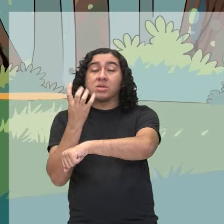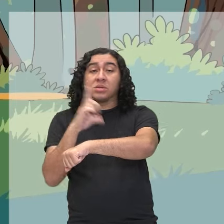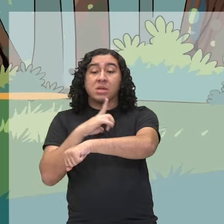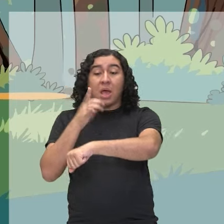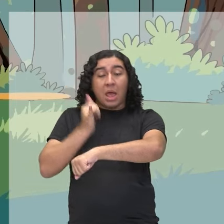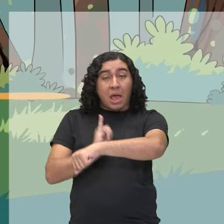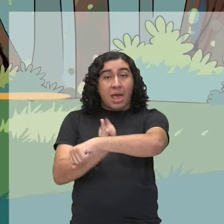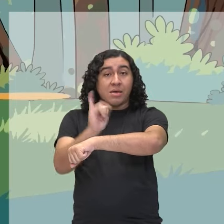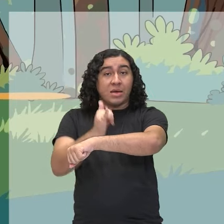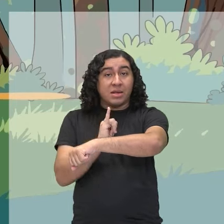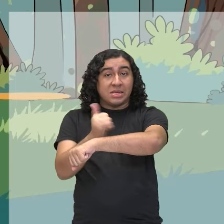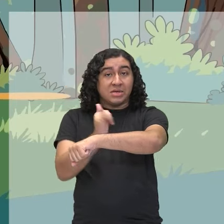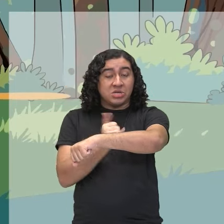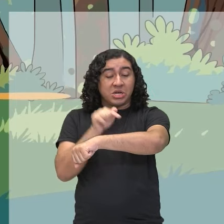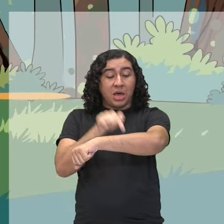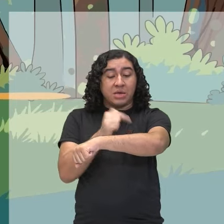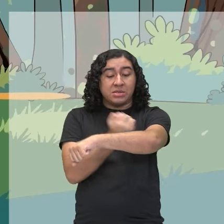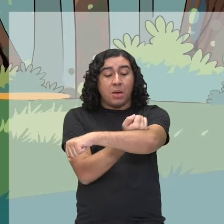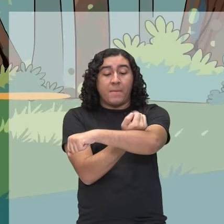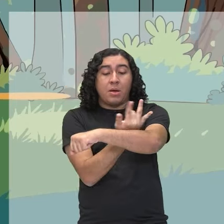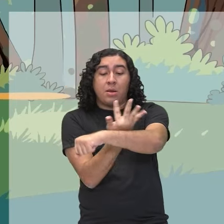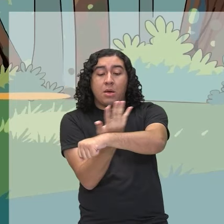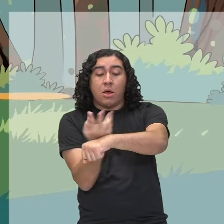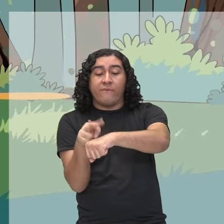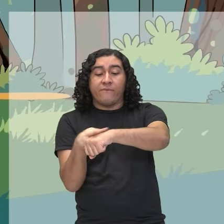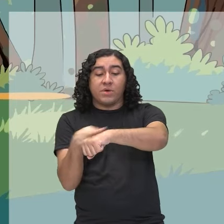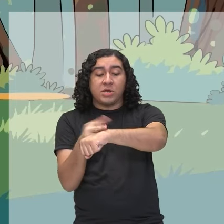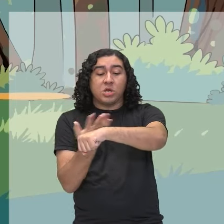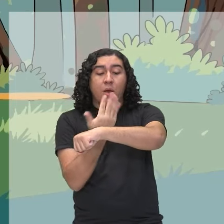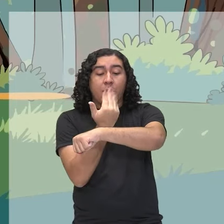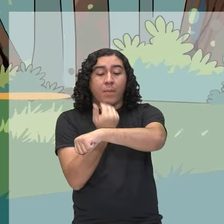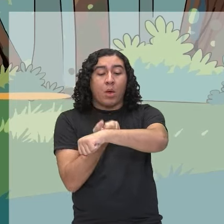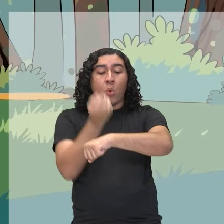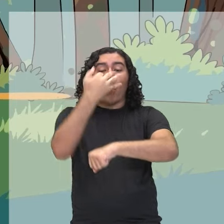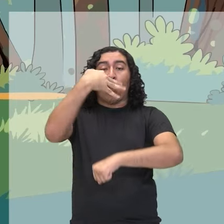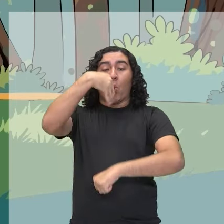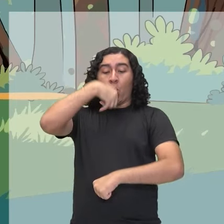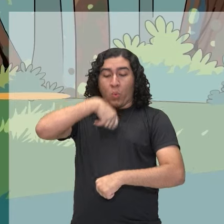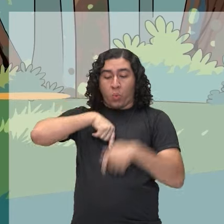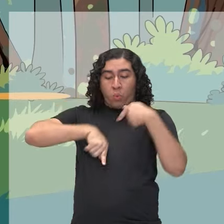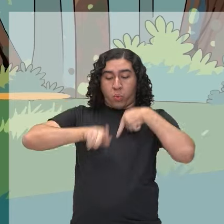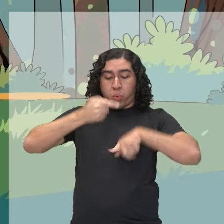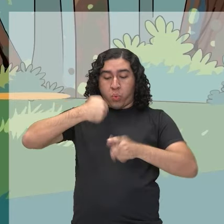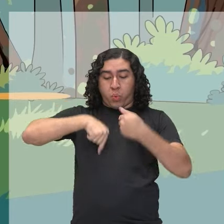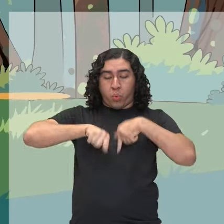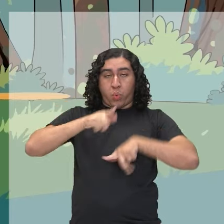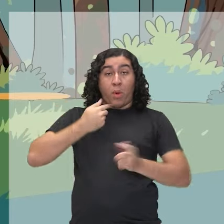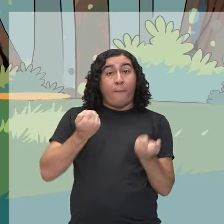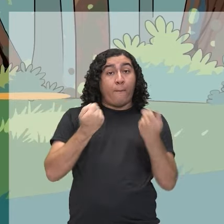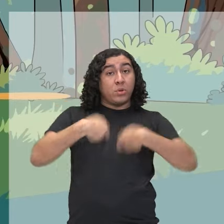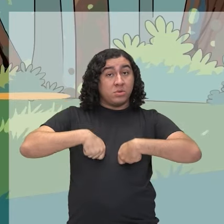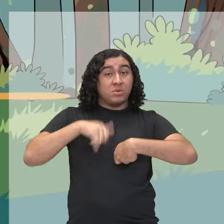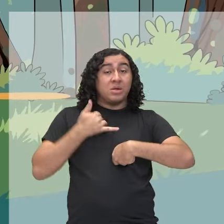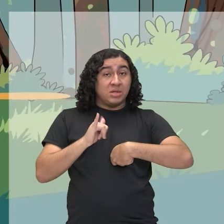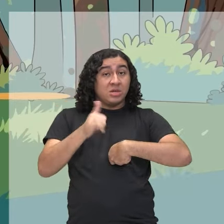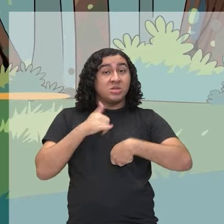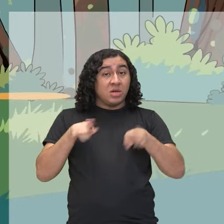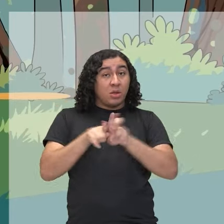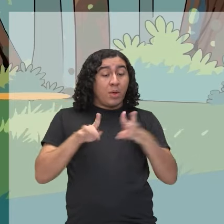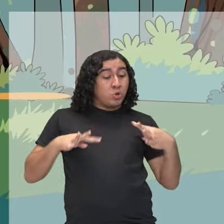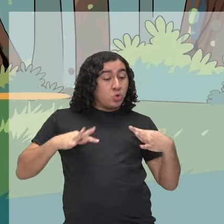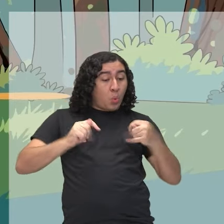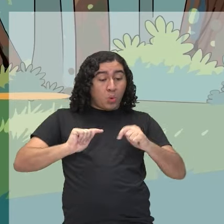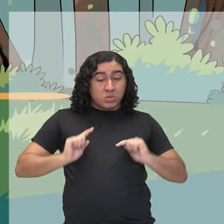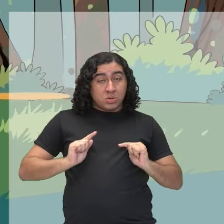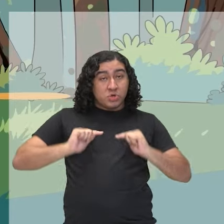ingerindo no seu organismo a energia que ele precisa pro seu metabolismo, reprodução e crescimento.